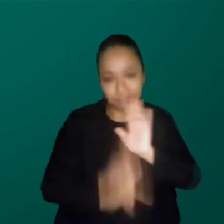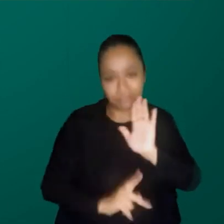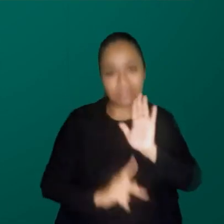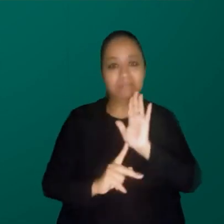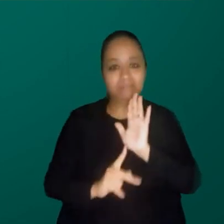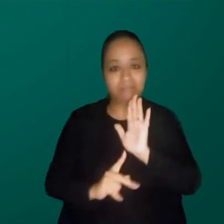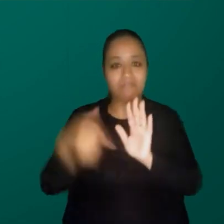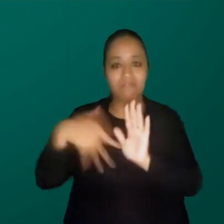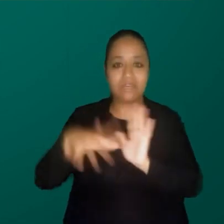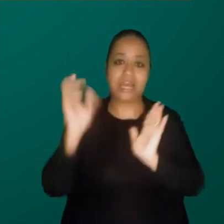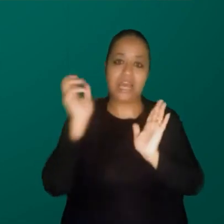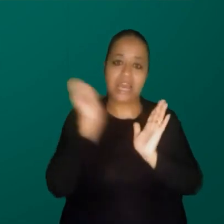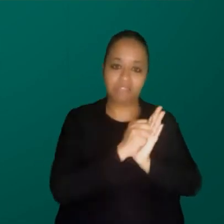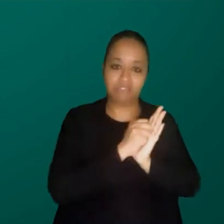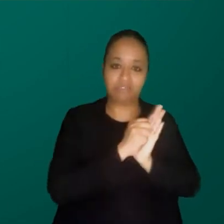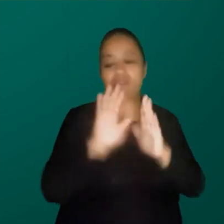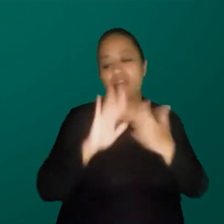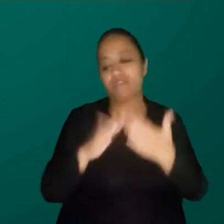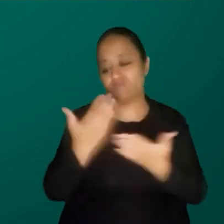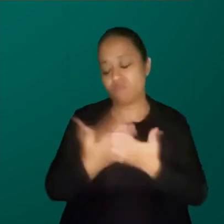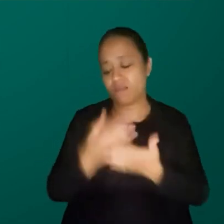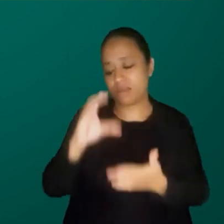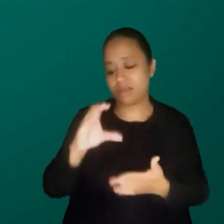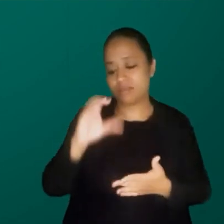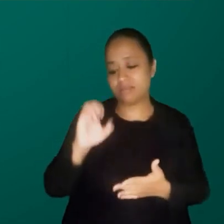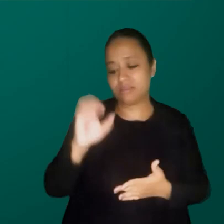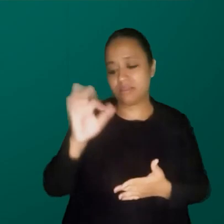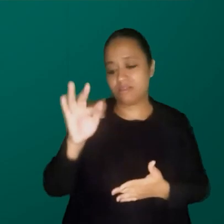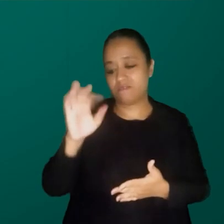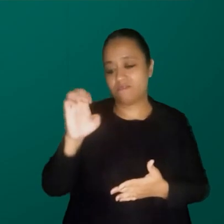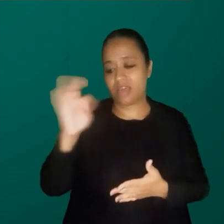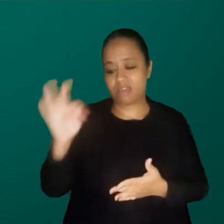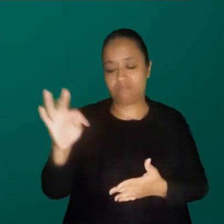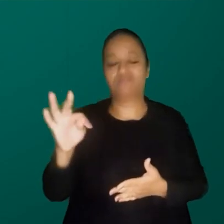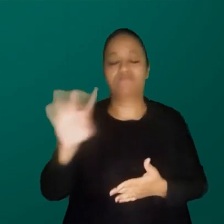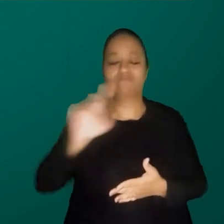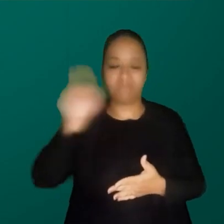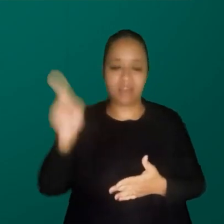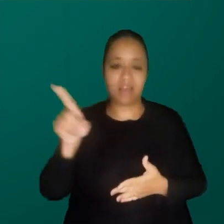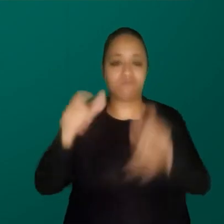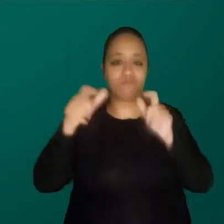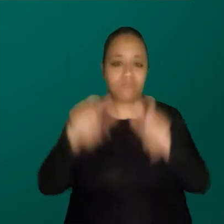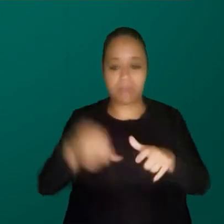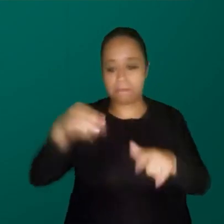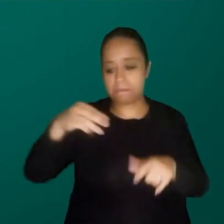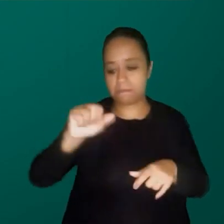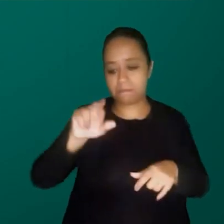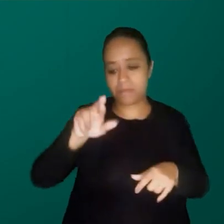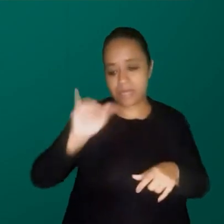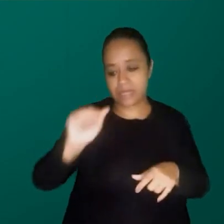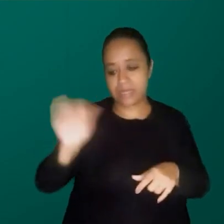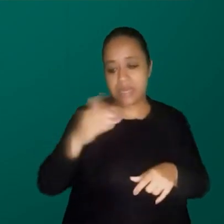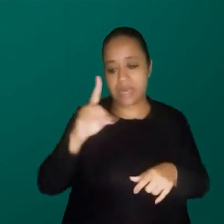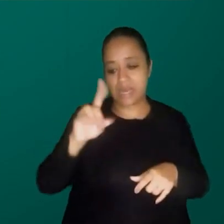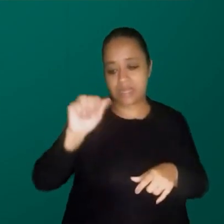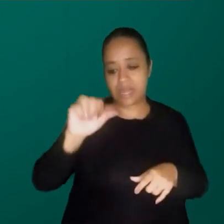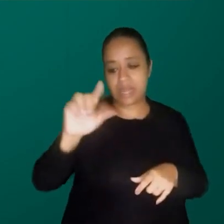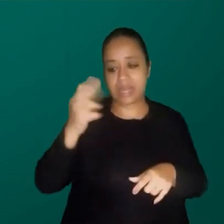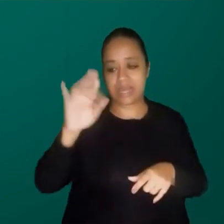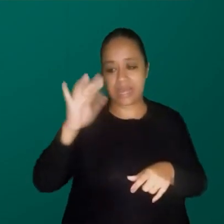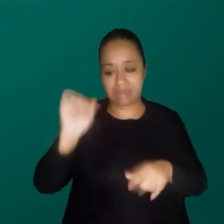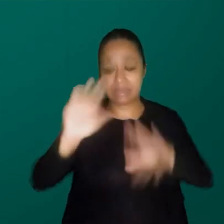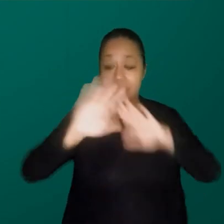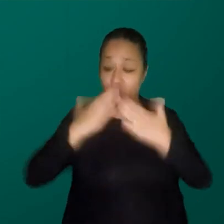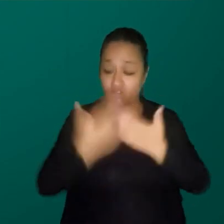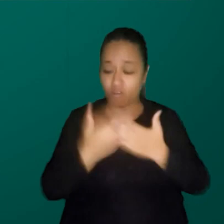projetos, foi lá, registrou no Cefete. E aí o Cefete Maria da Graça, ele é um Cefete, assim, o Cefete é uma escola federal